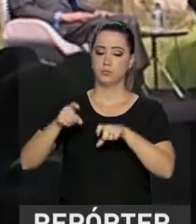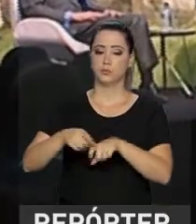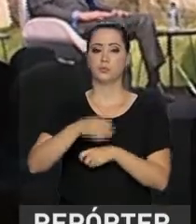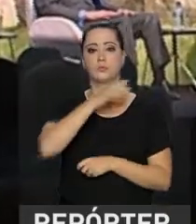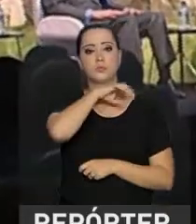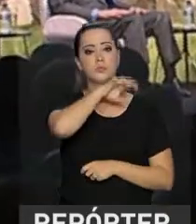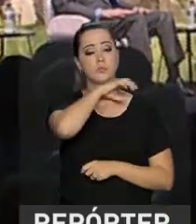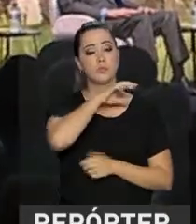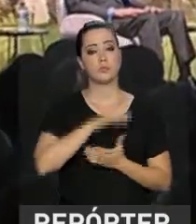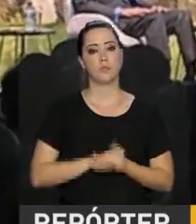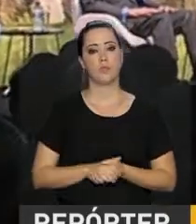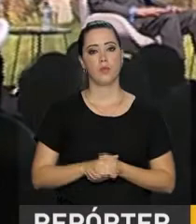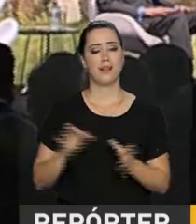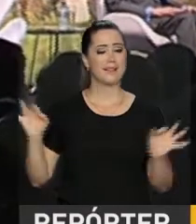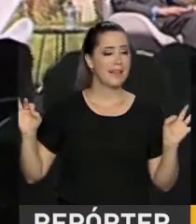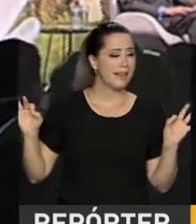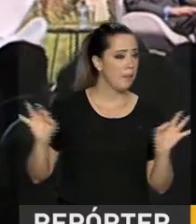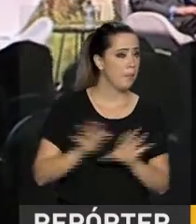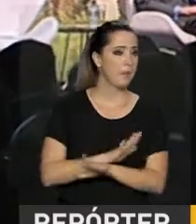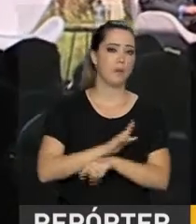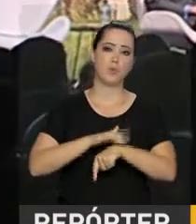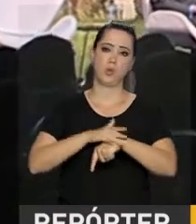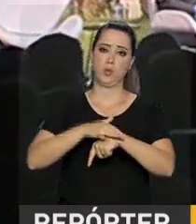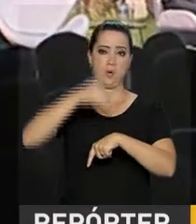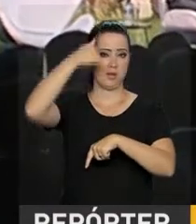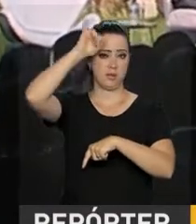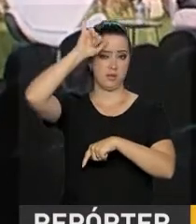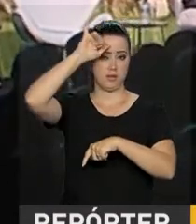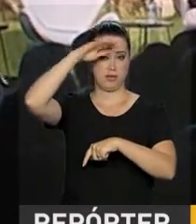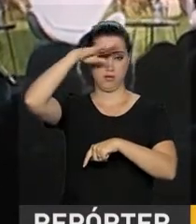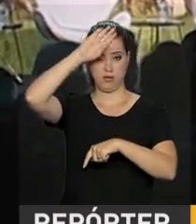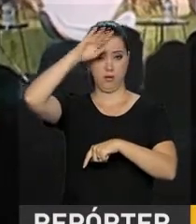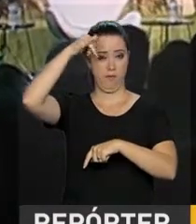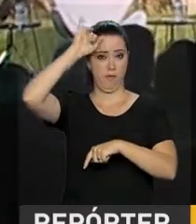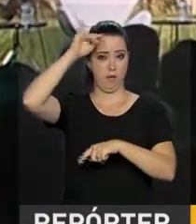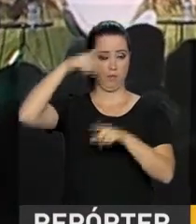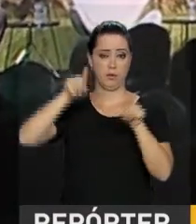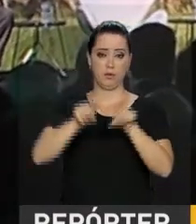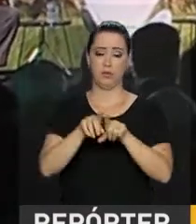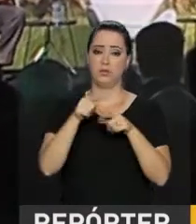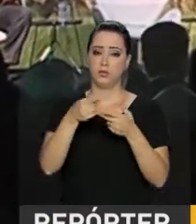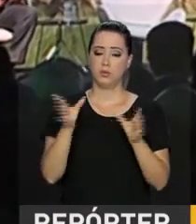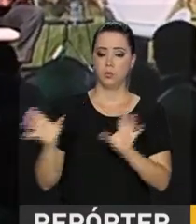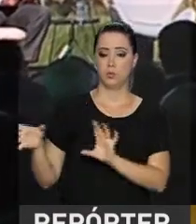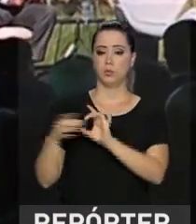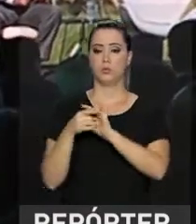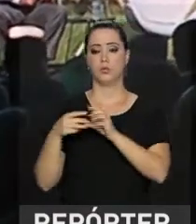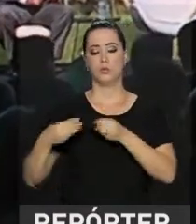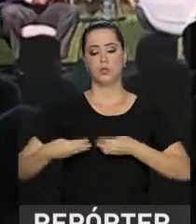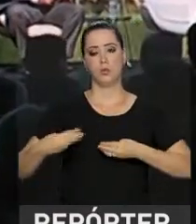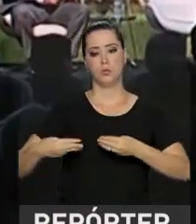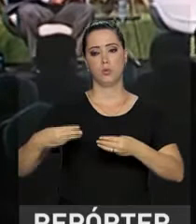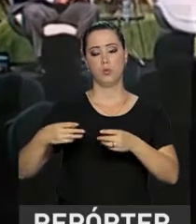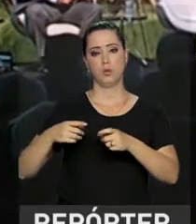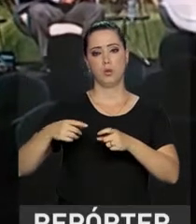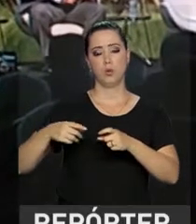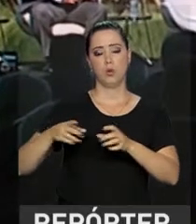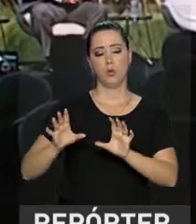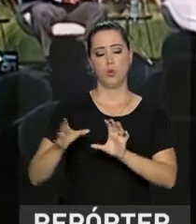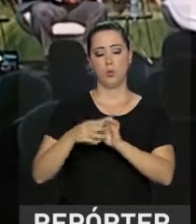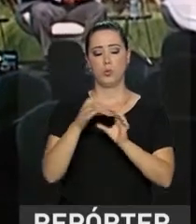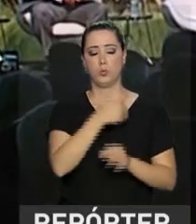plena da afitosa no Brasil, resultado de um espetacular trabalho conjunto entre o setor produtivo e o poder público.